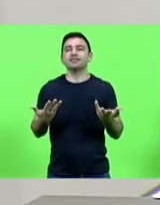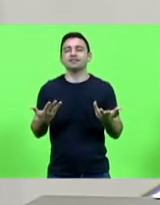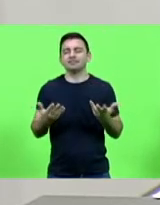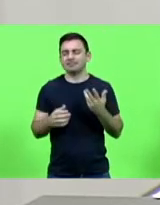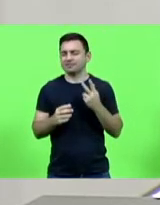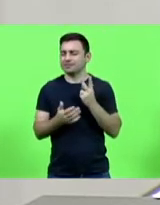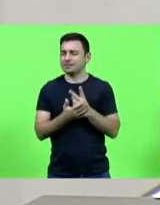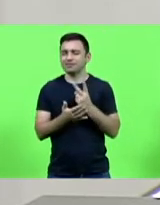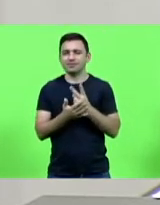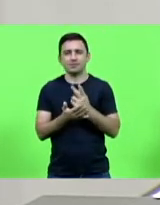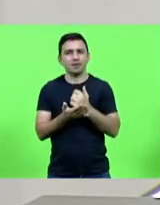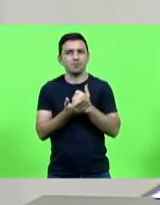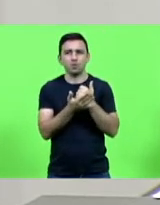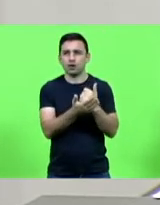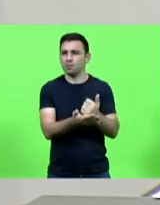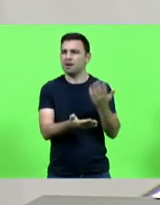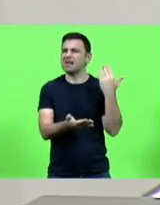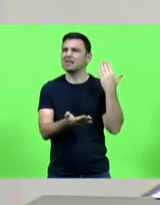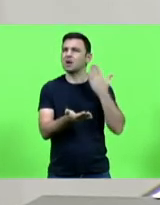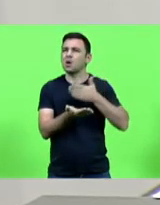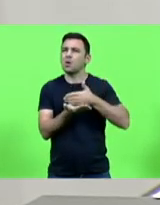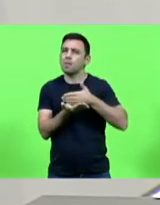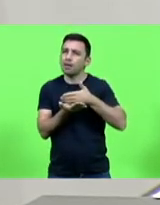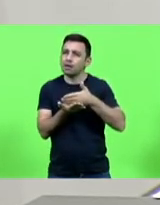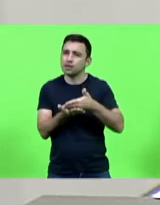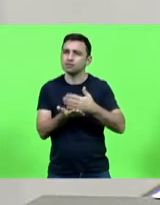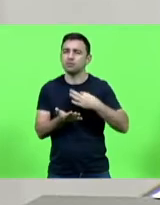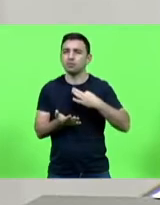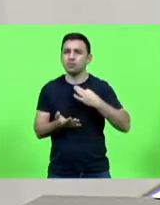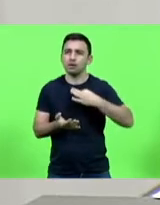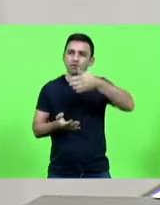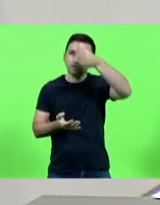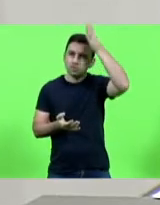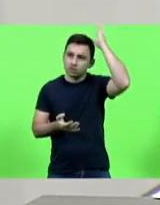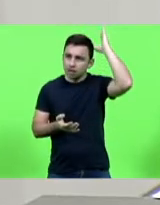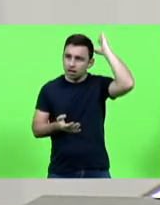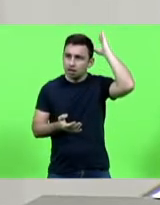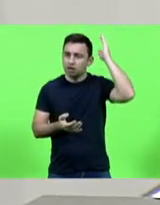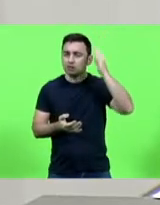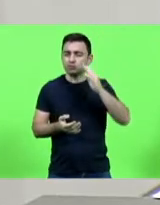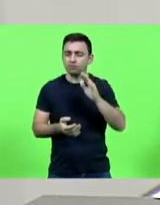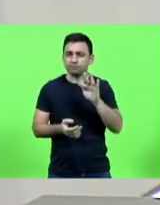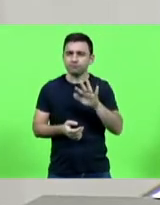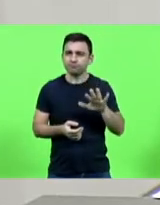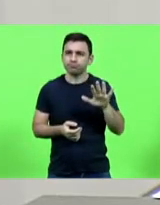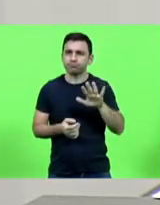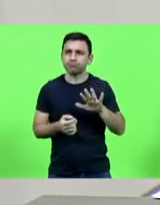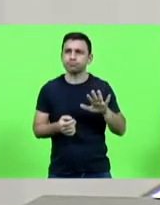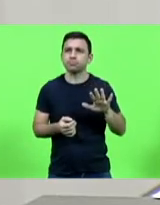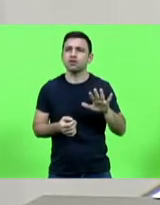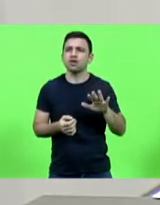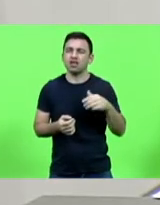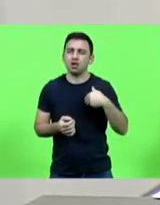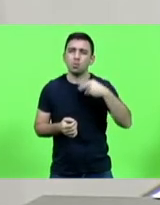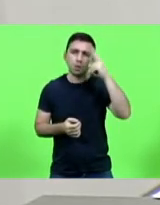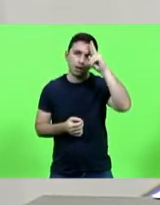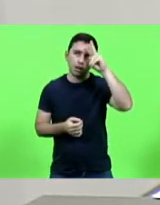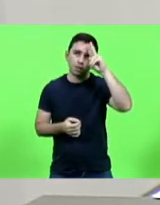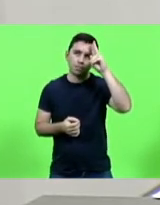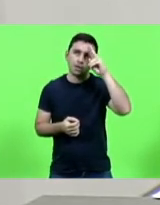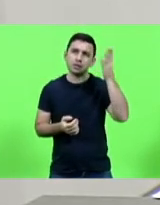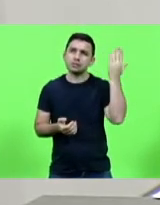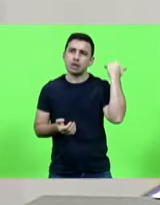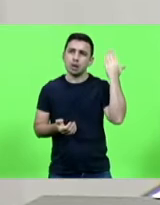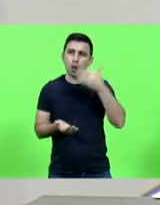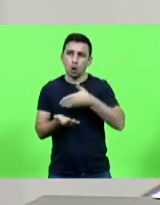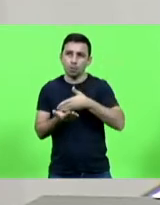início das atividades dos bombeiros voluntários da União lembro quando começaram uma atividade